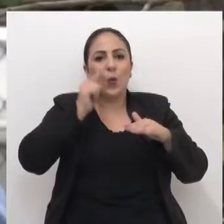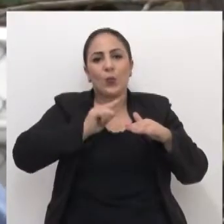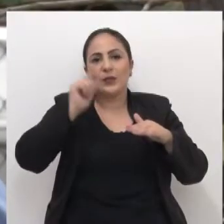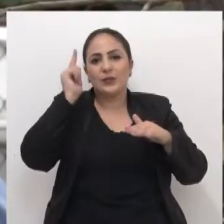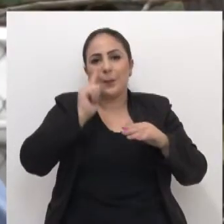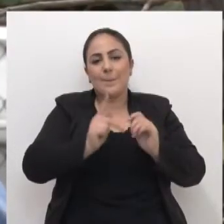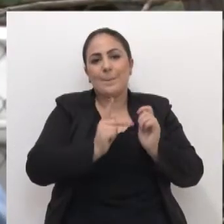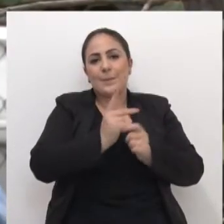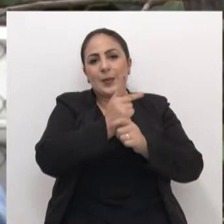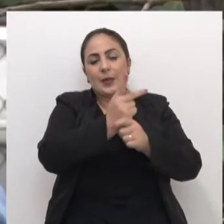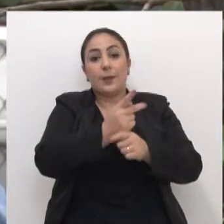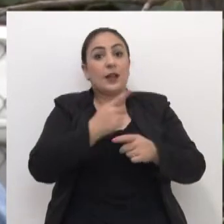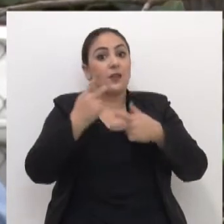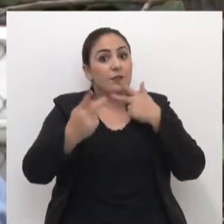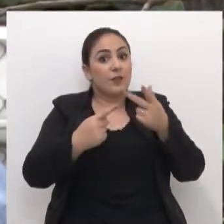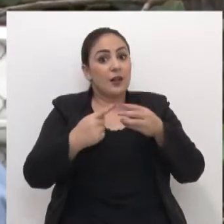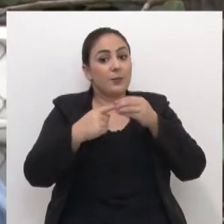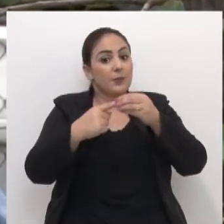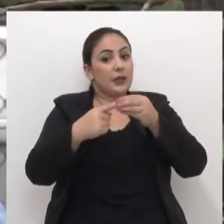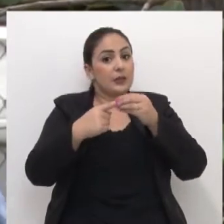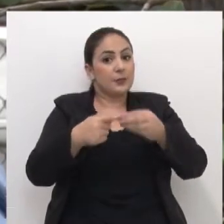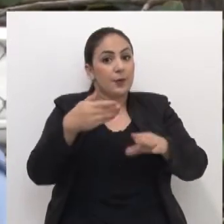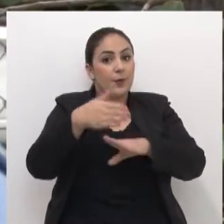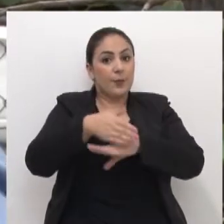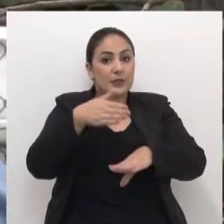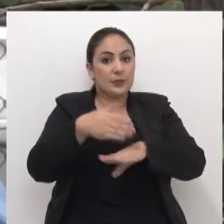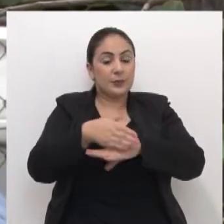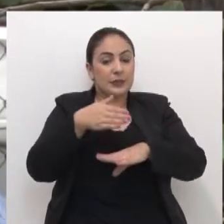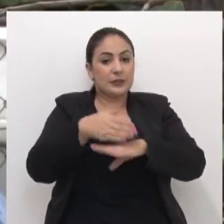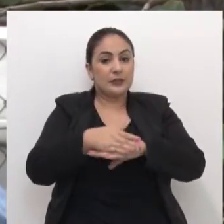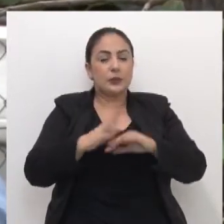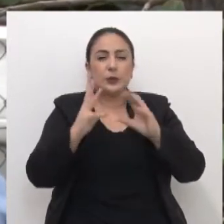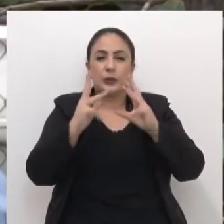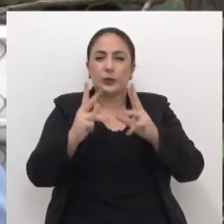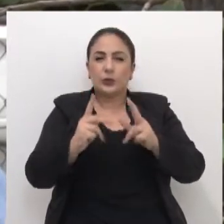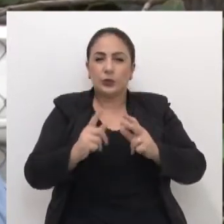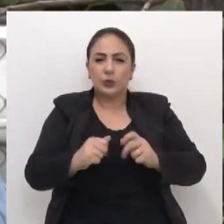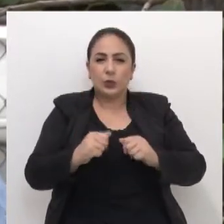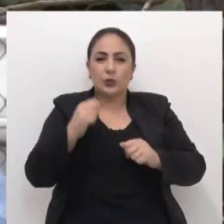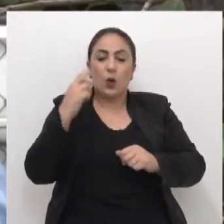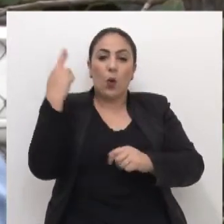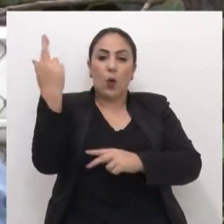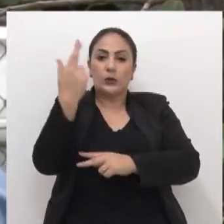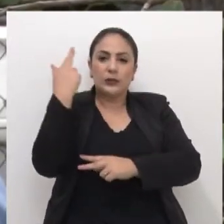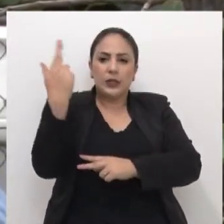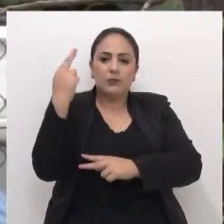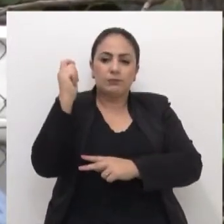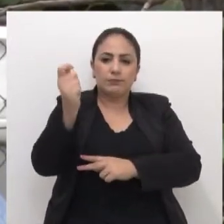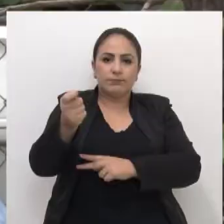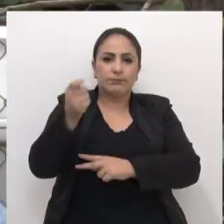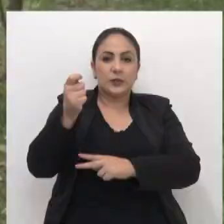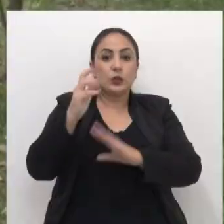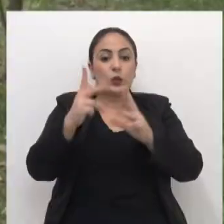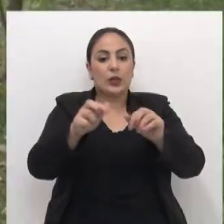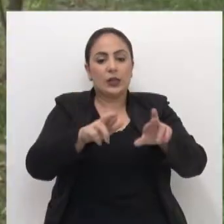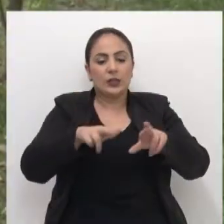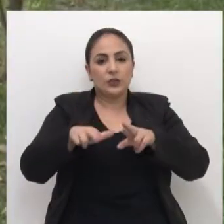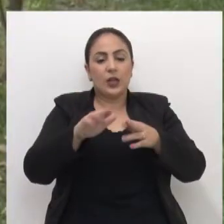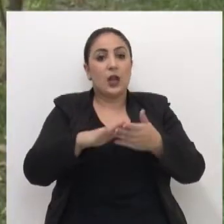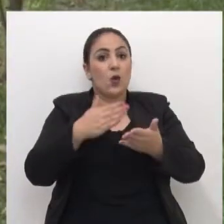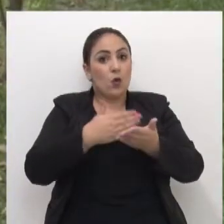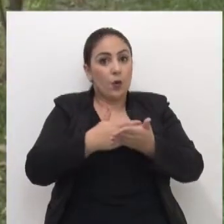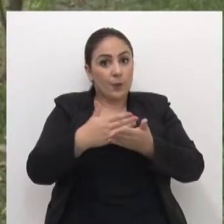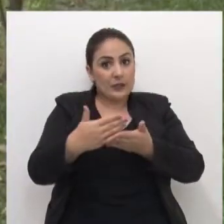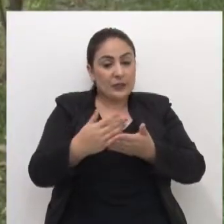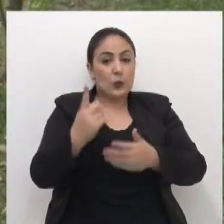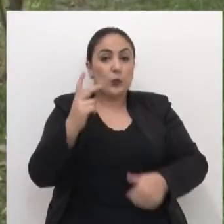ginete conta algumas de suas principais participações em rodeios de toda a região. Eu comecei a